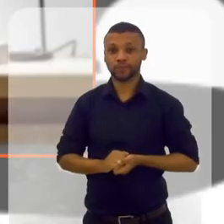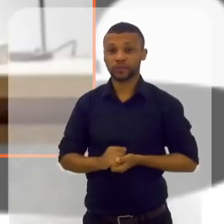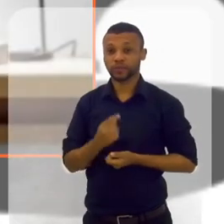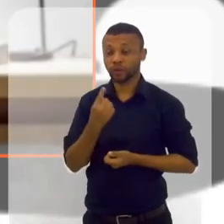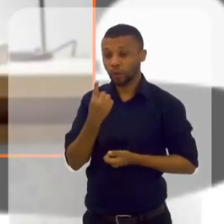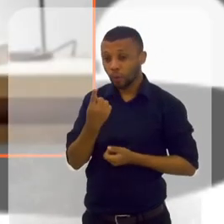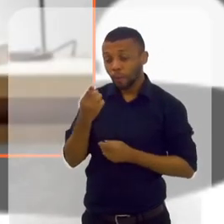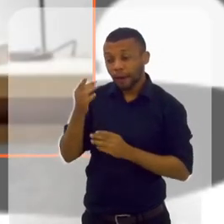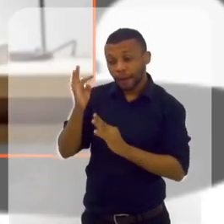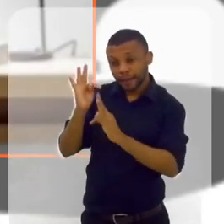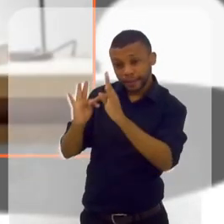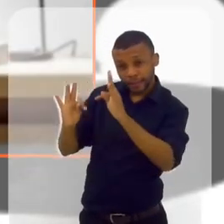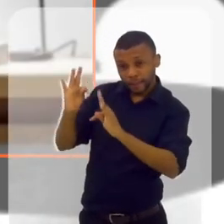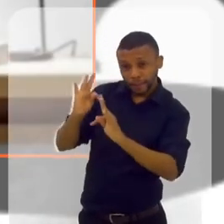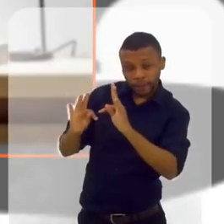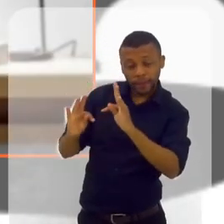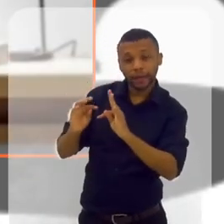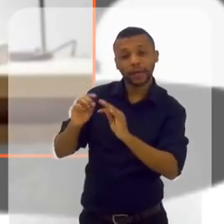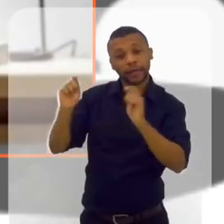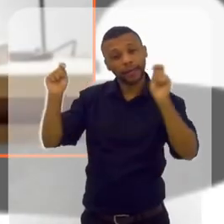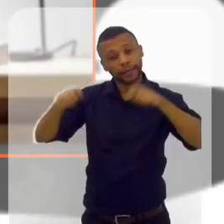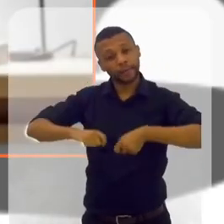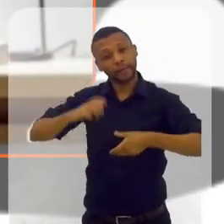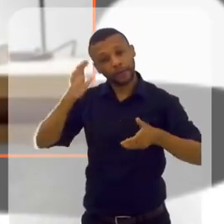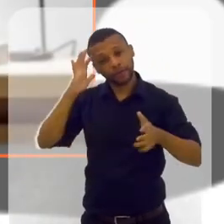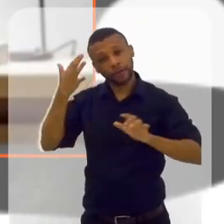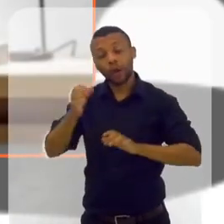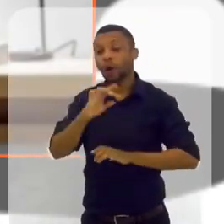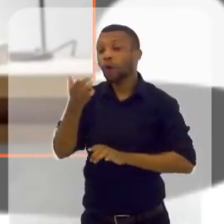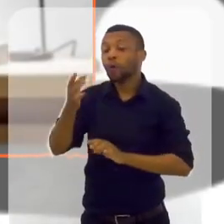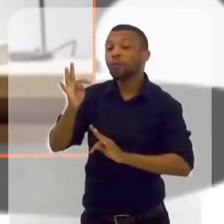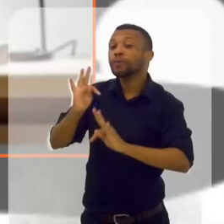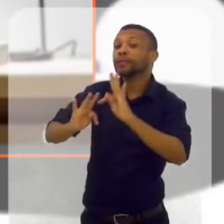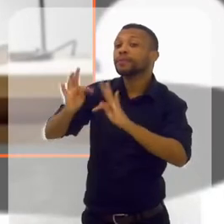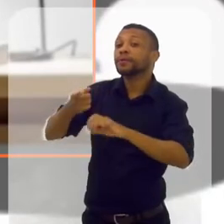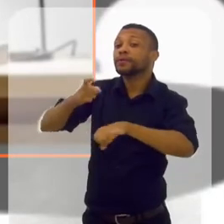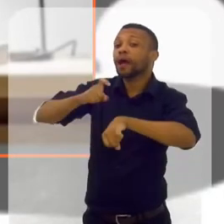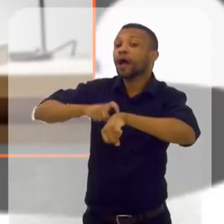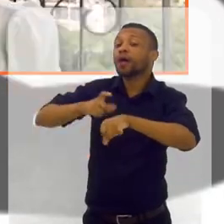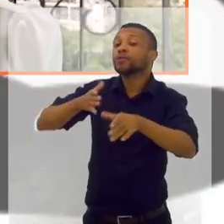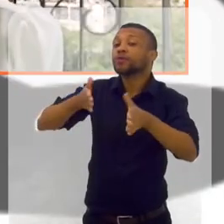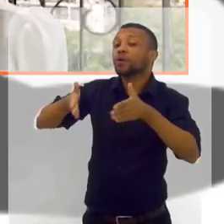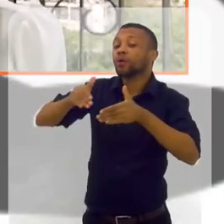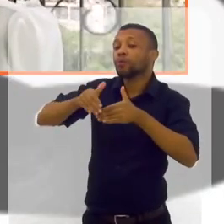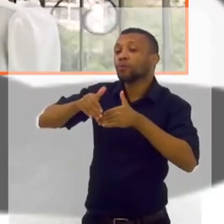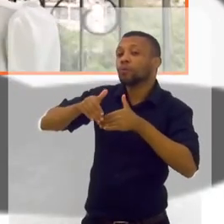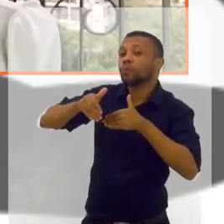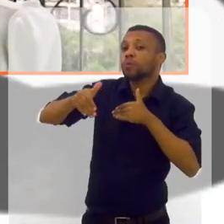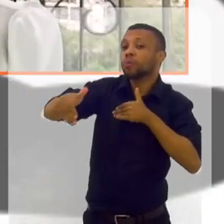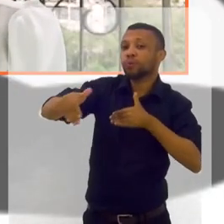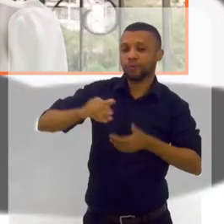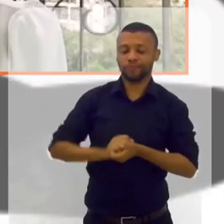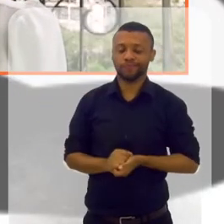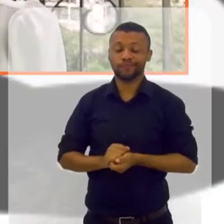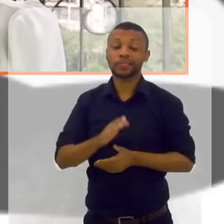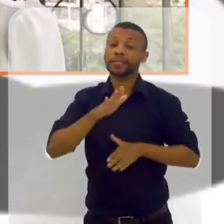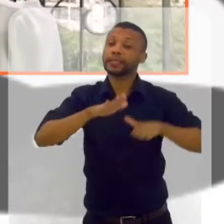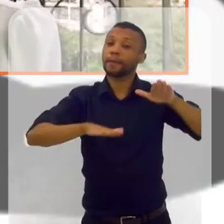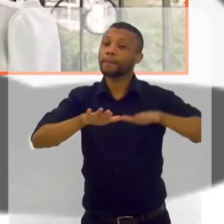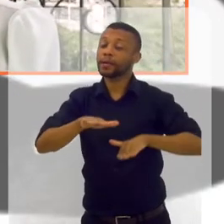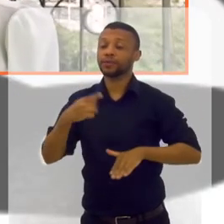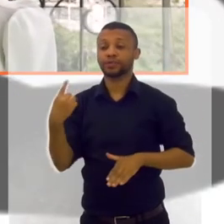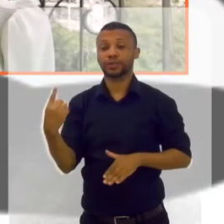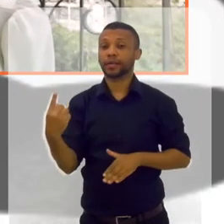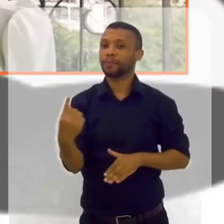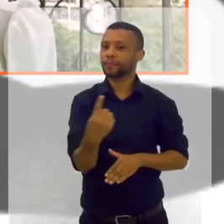Nossa, total. Em uma sessão só isso pode se resolver ou é um tratamento de longo prazo? Vai depender da pessoa. Eu primeiro assim, eu